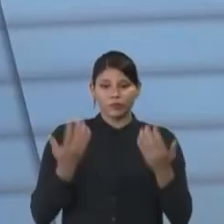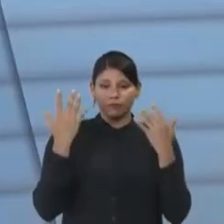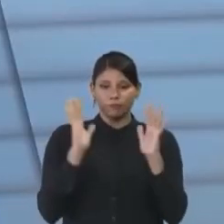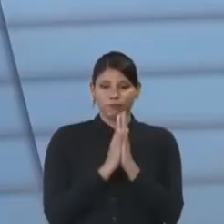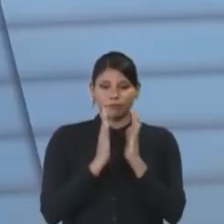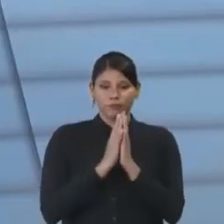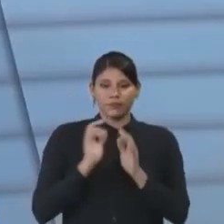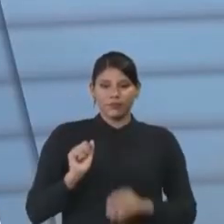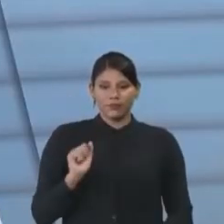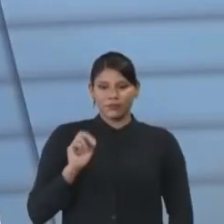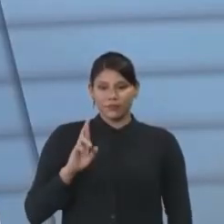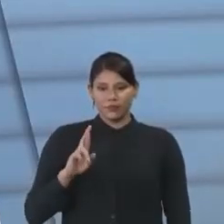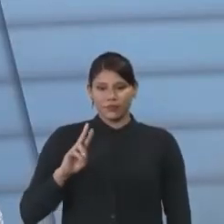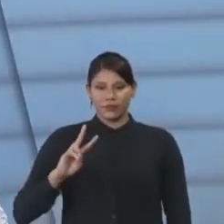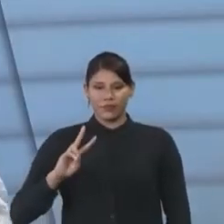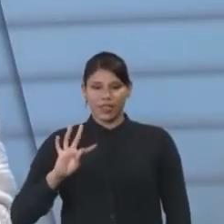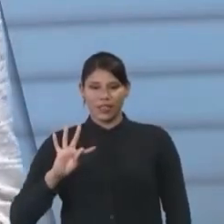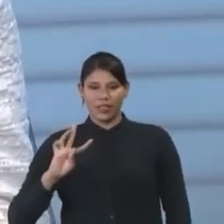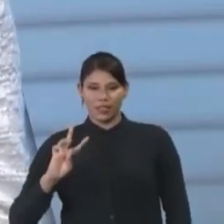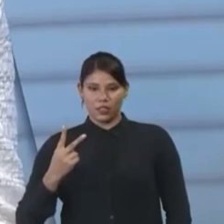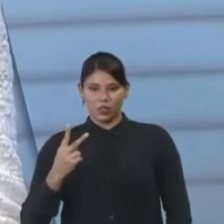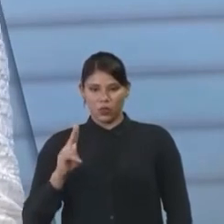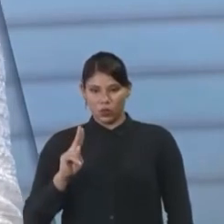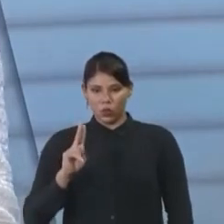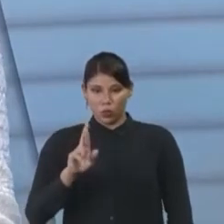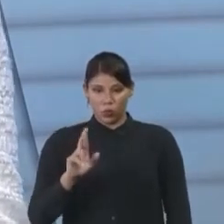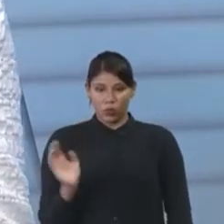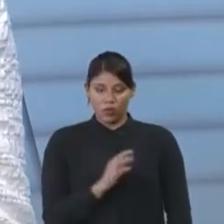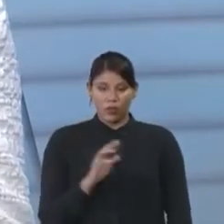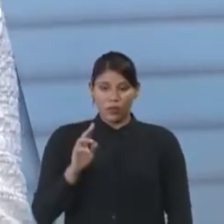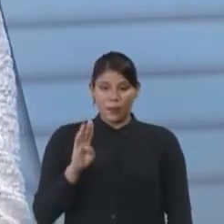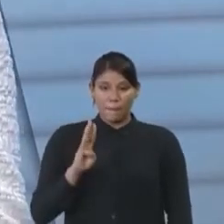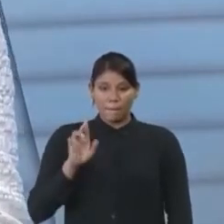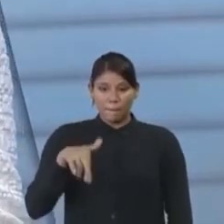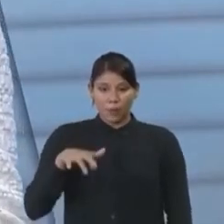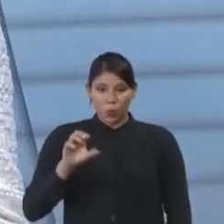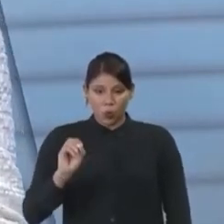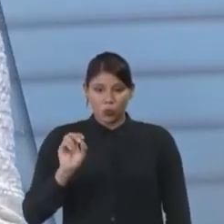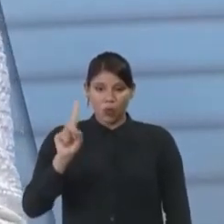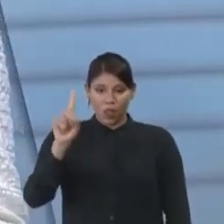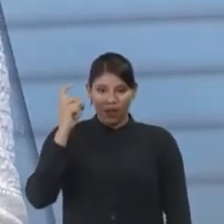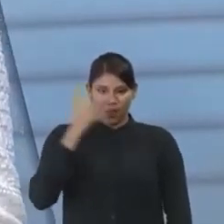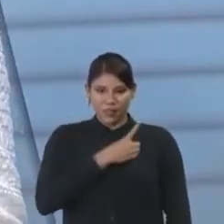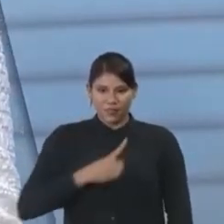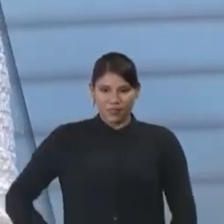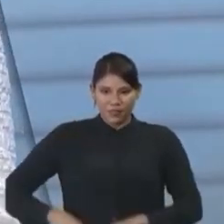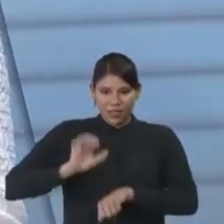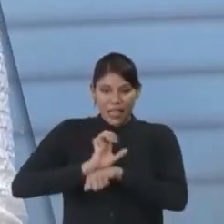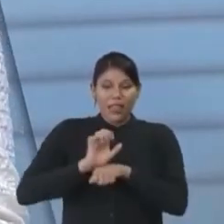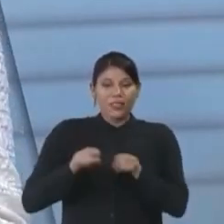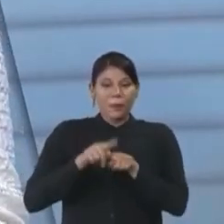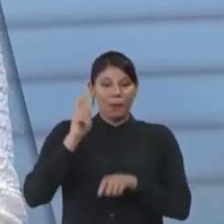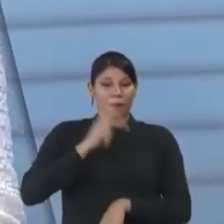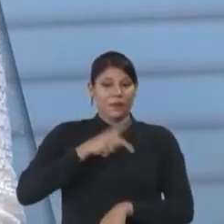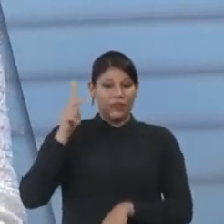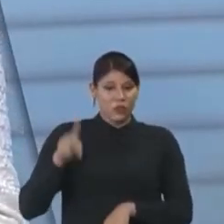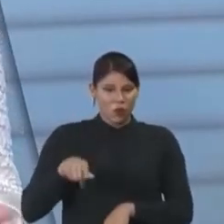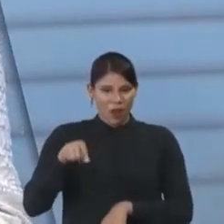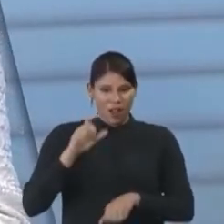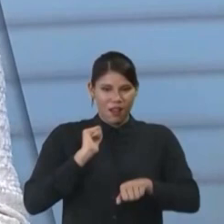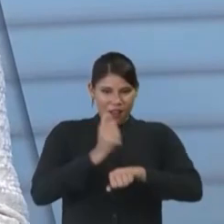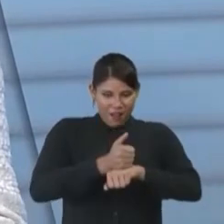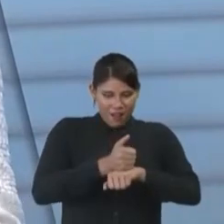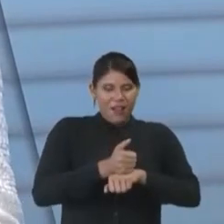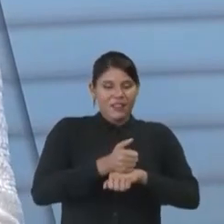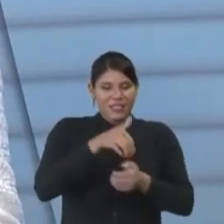Arthur Bruno, ex-deputado estadual, professor... Está fazendo um ótimo trabalho, não é? O Arthur Bruno,